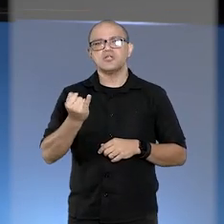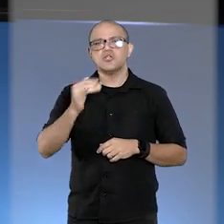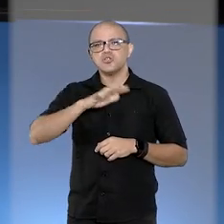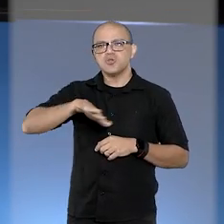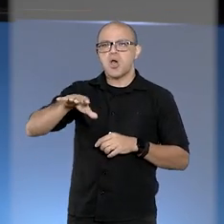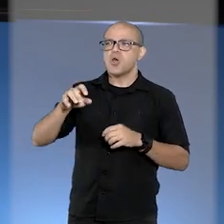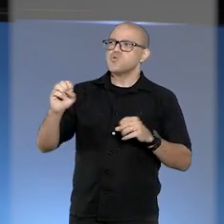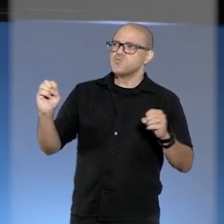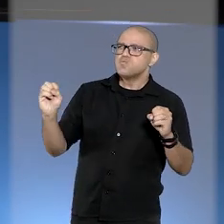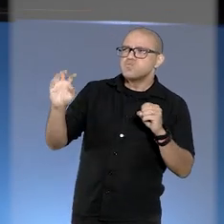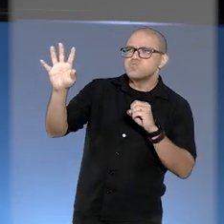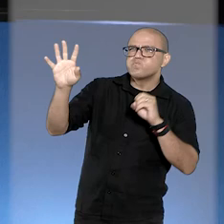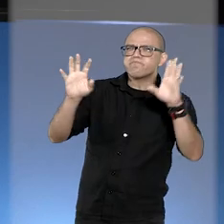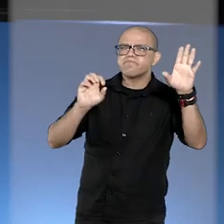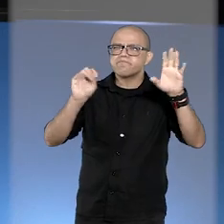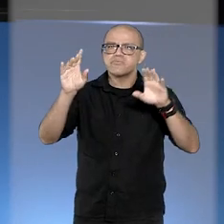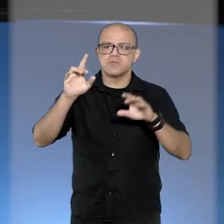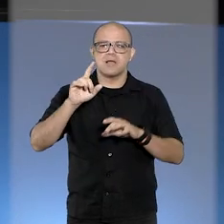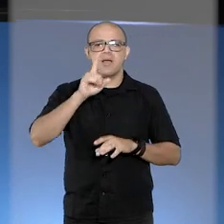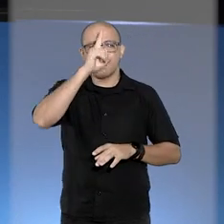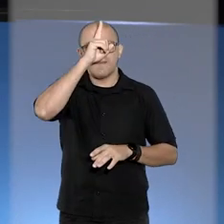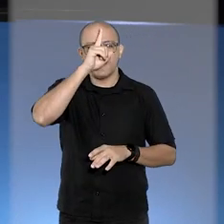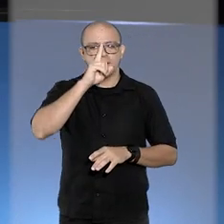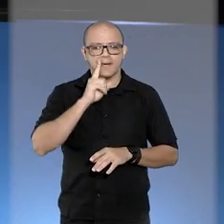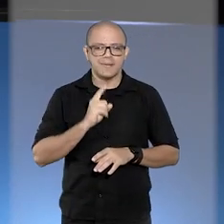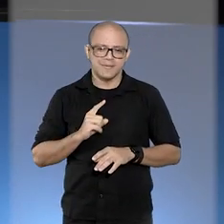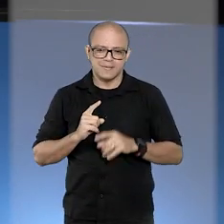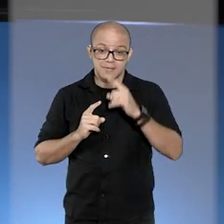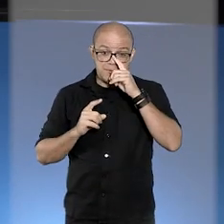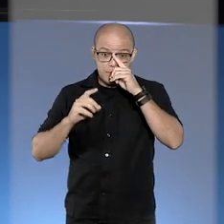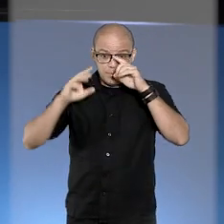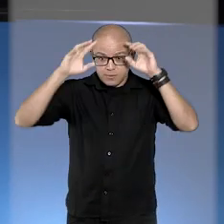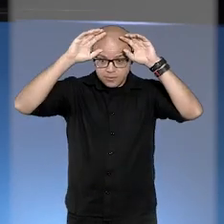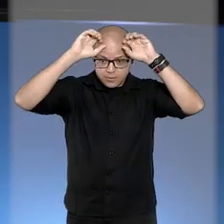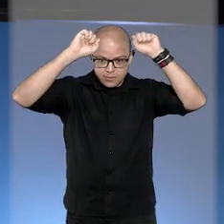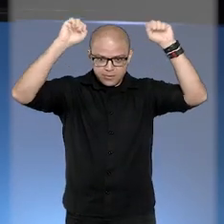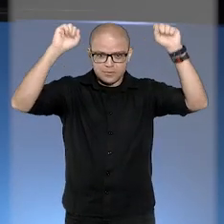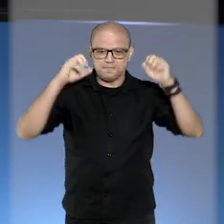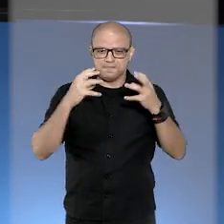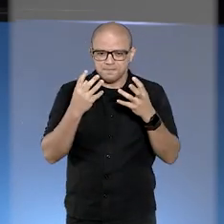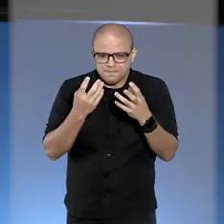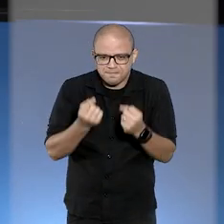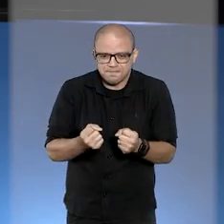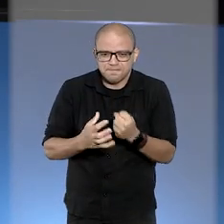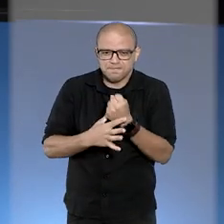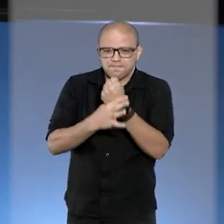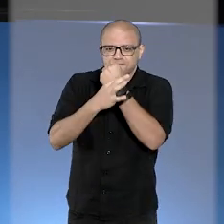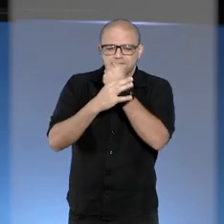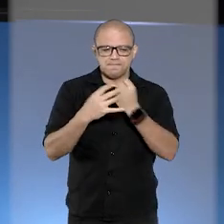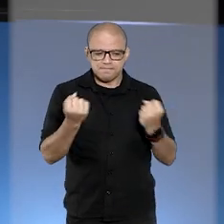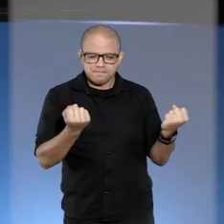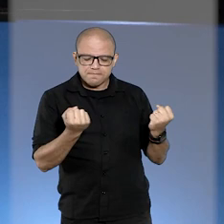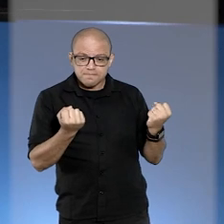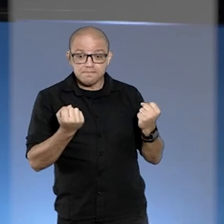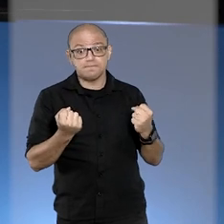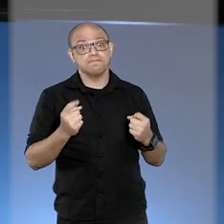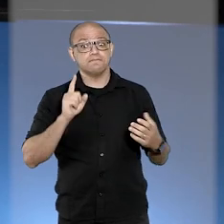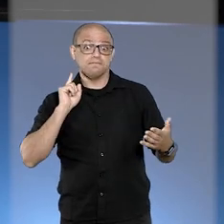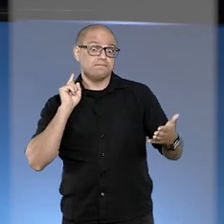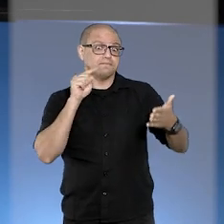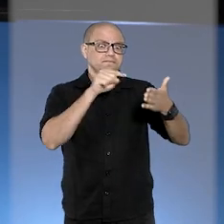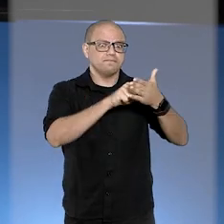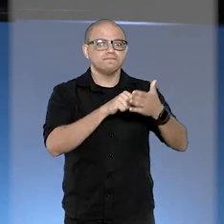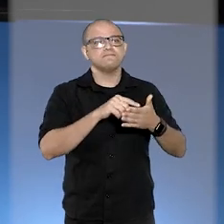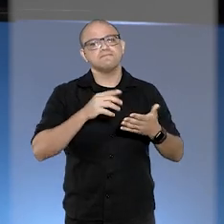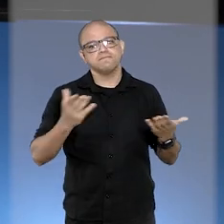iluminação especial. Na cor amarela, o Tribunal adere à campanha de segurança no trânsito, que tem o objetivo de